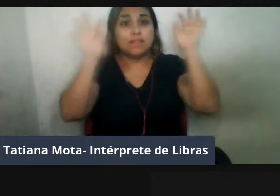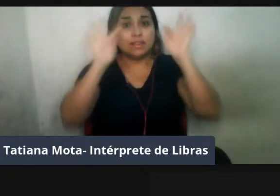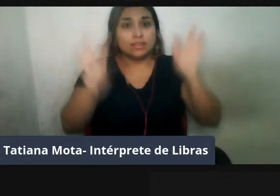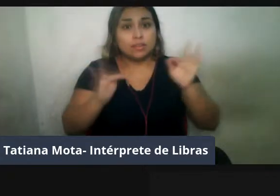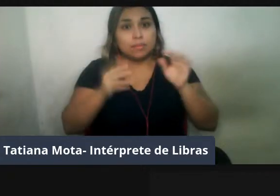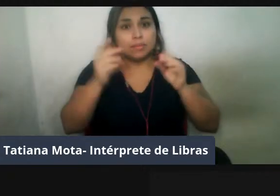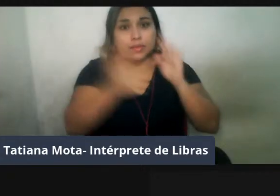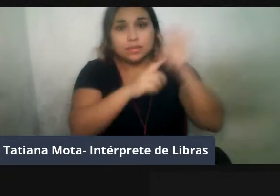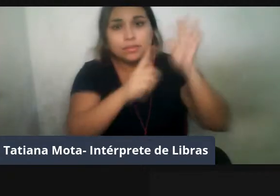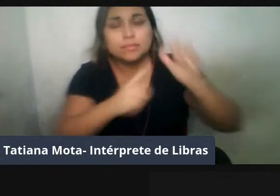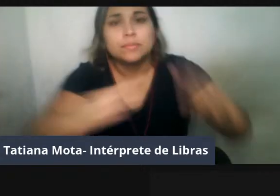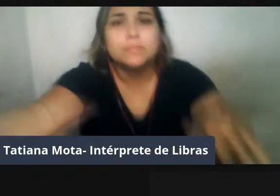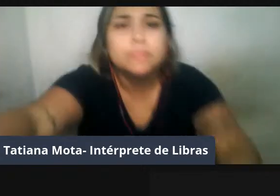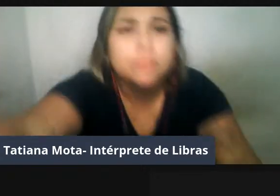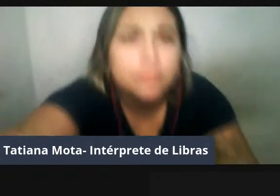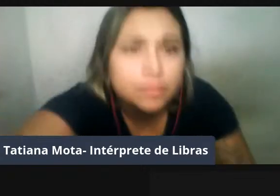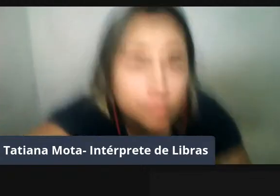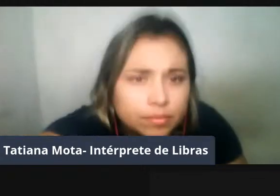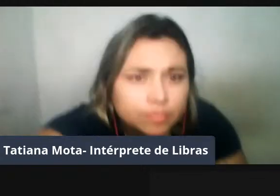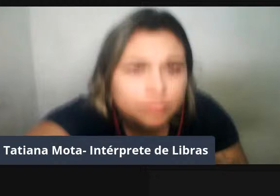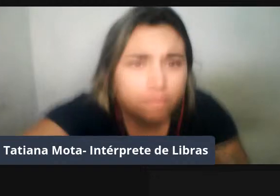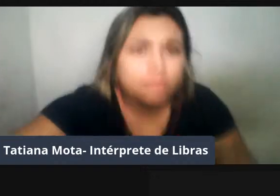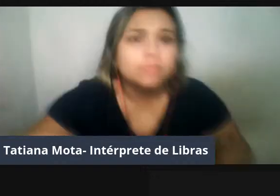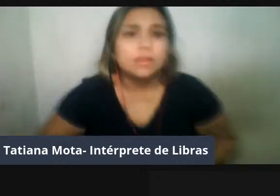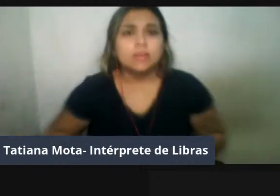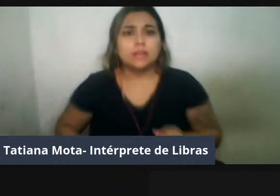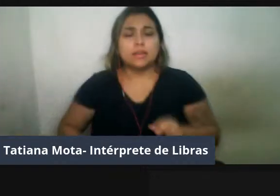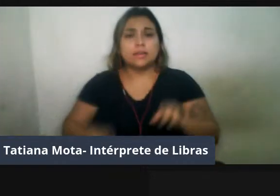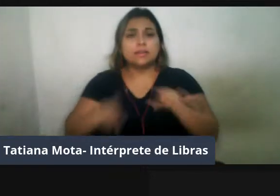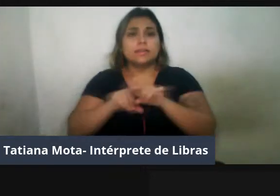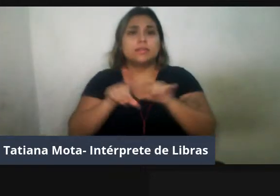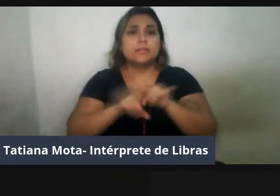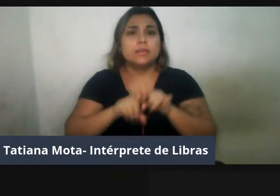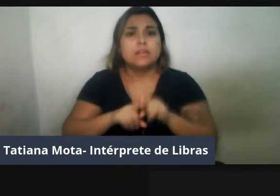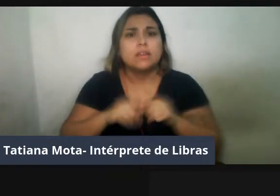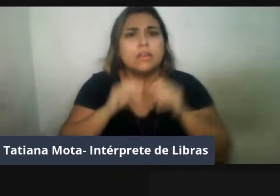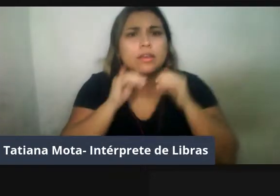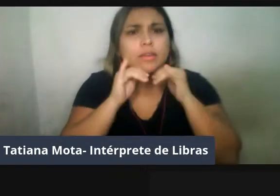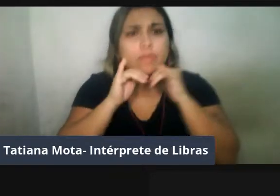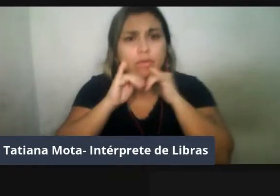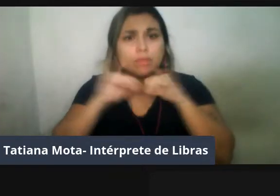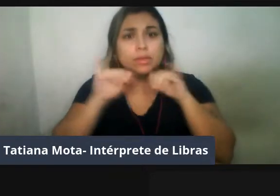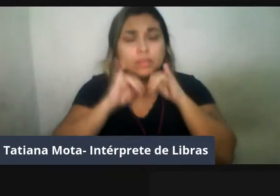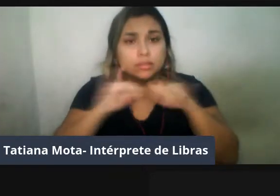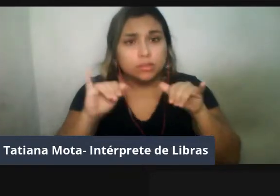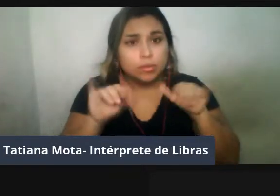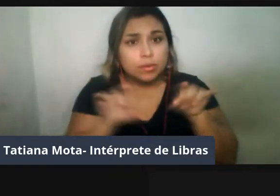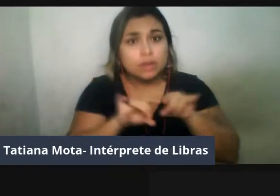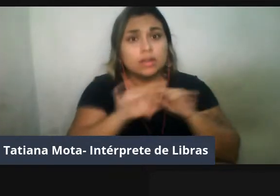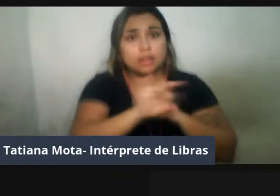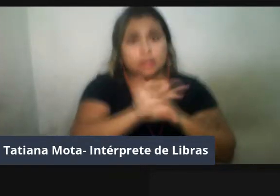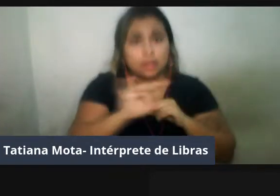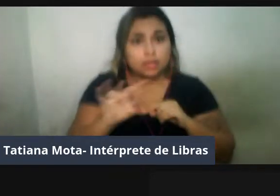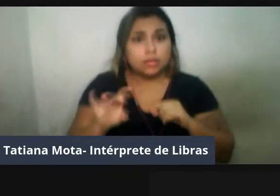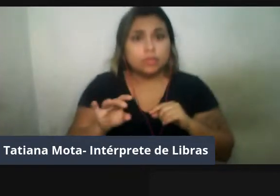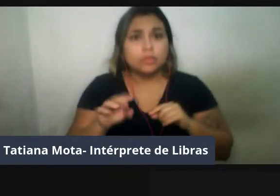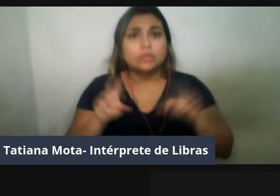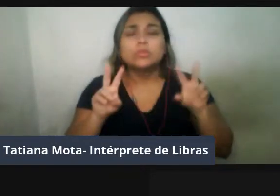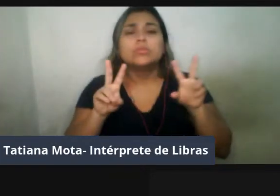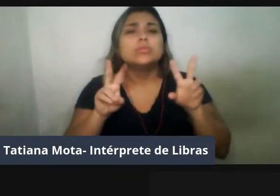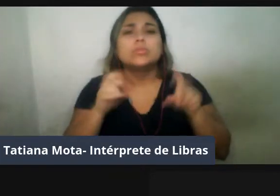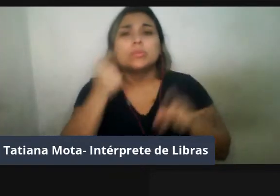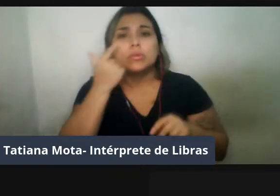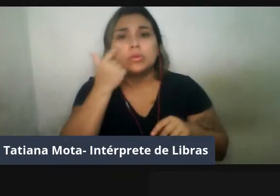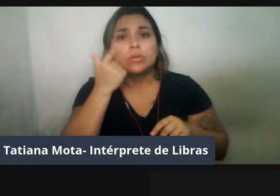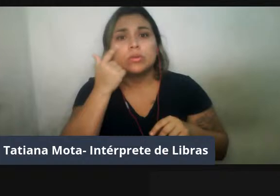algumas informações importantes antes de começar a palestra. Primeiro, aqui no início da palestra, no final da palestra, vocês